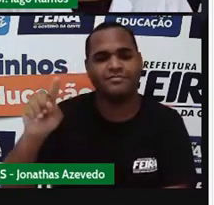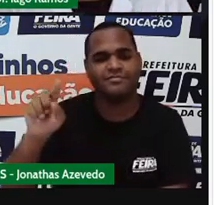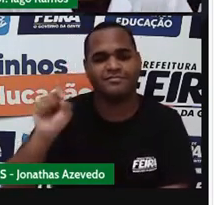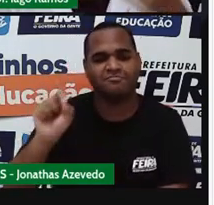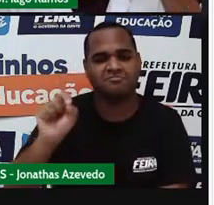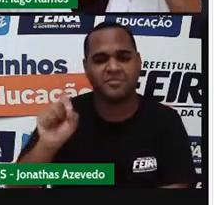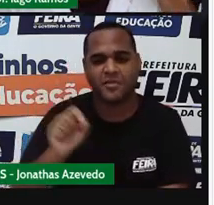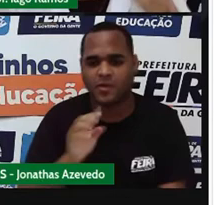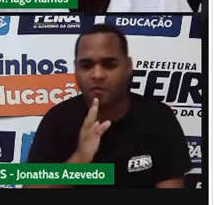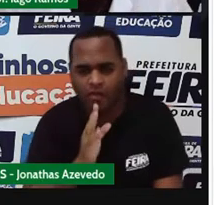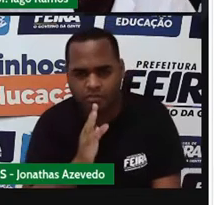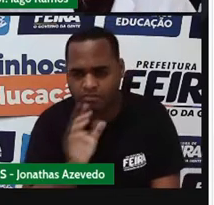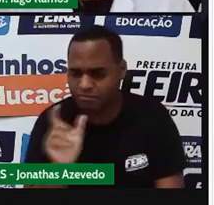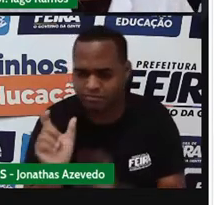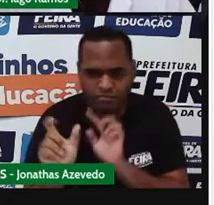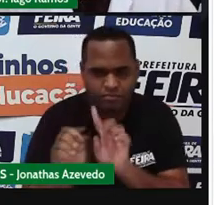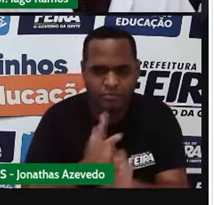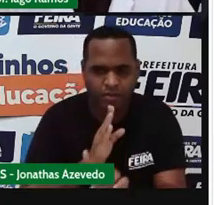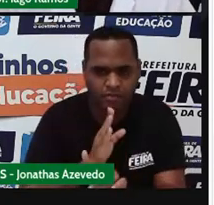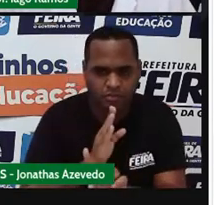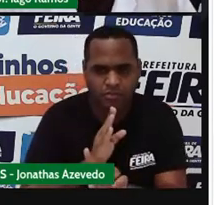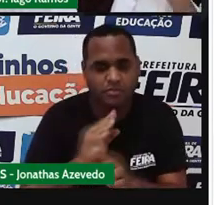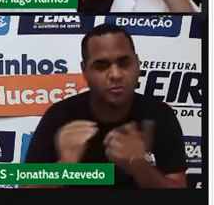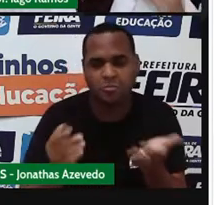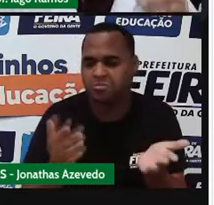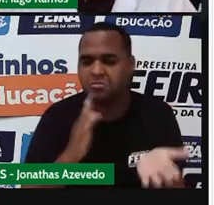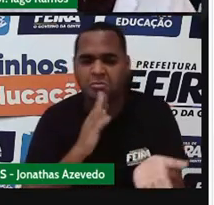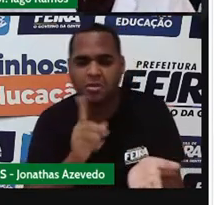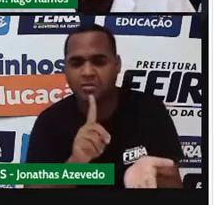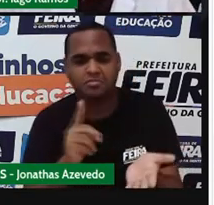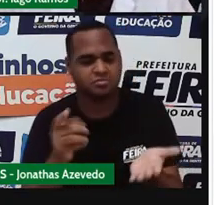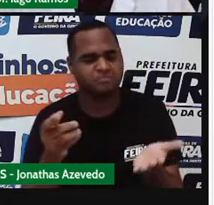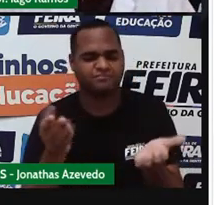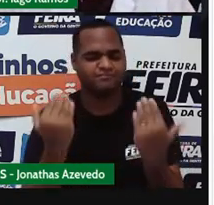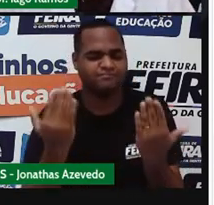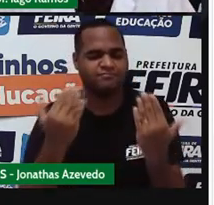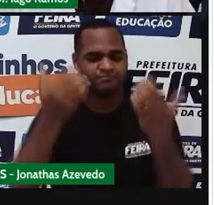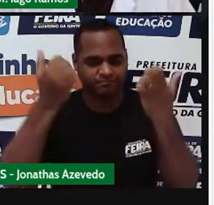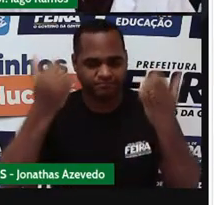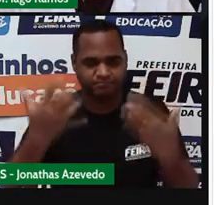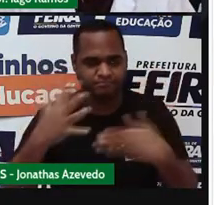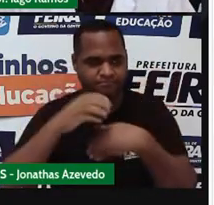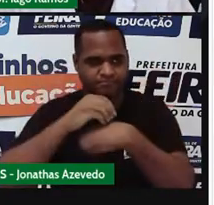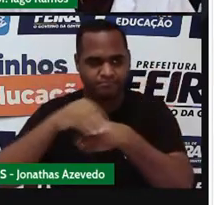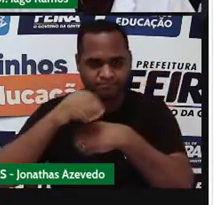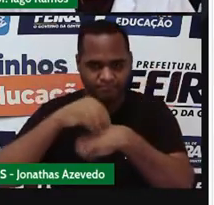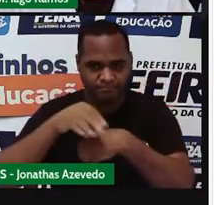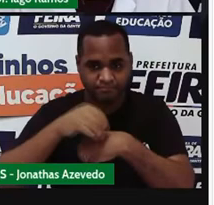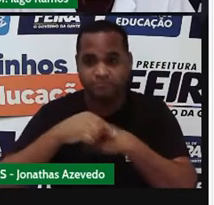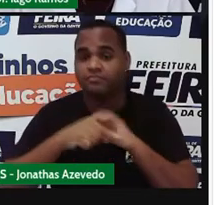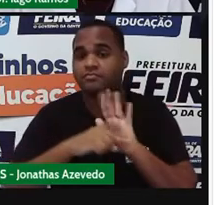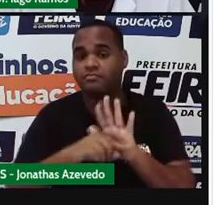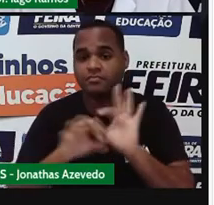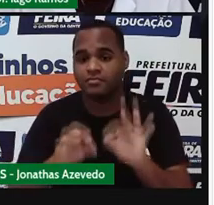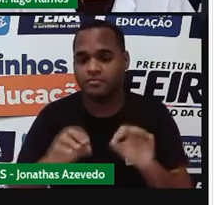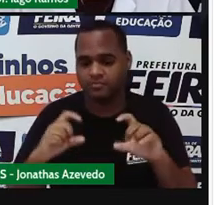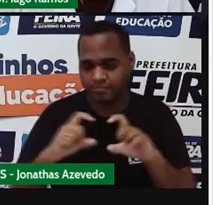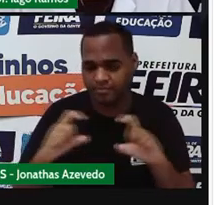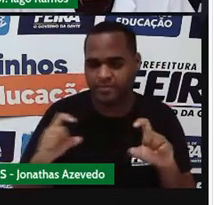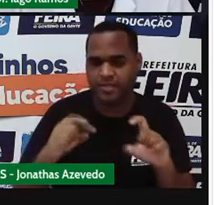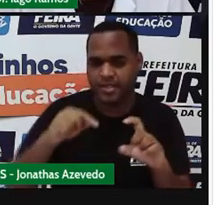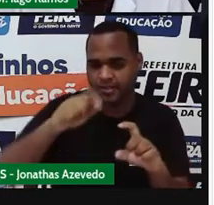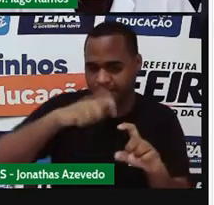Se não, vem comigo, né? Eu falei ali agora há pouco que a expressão que a gente